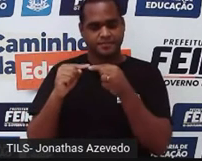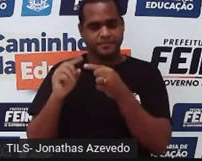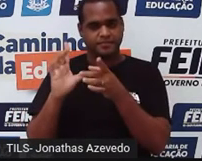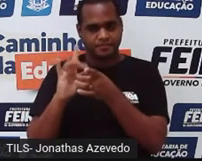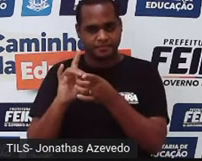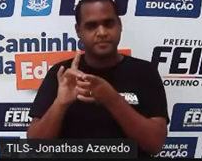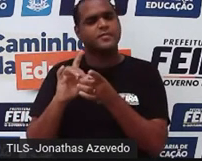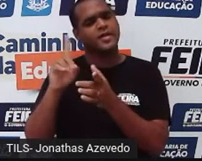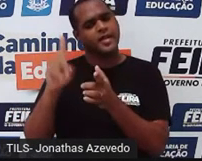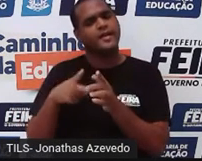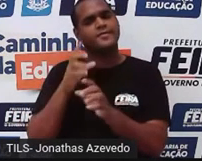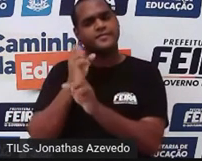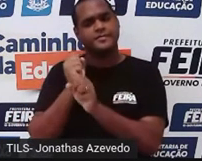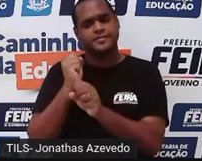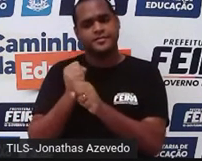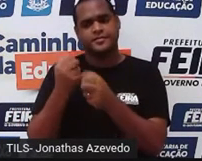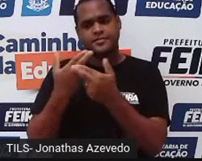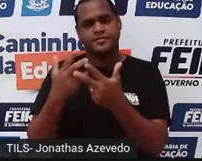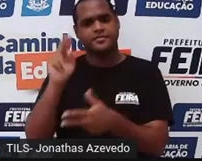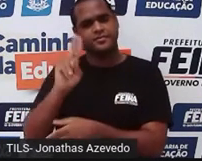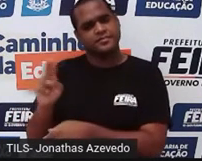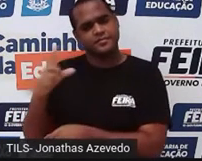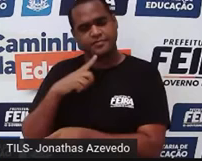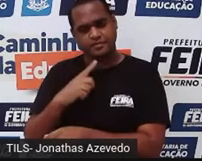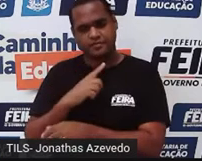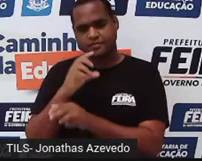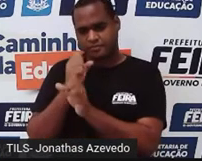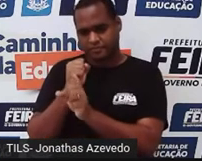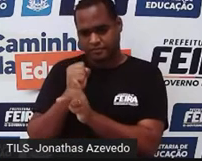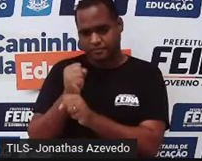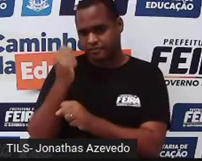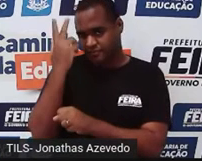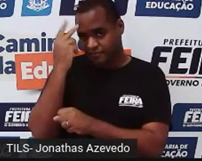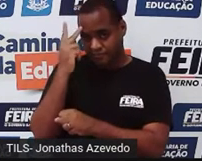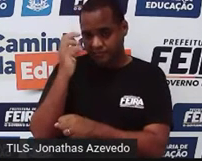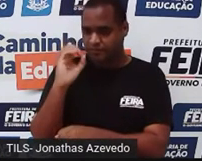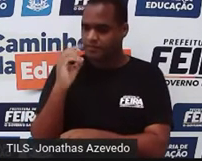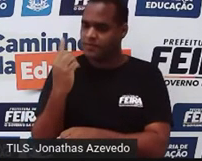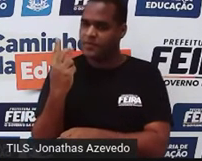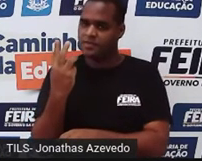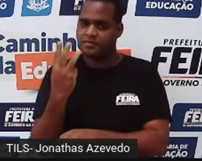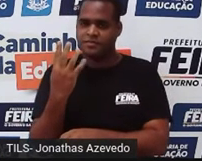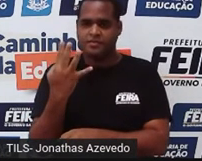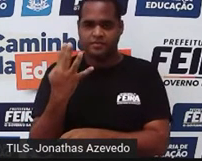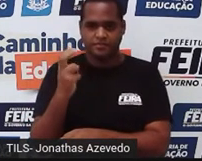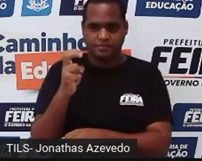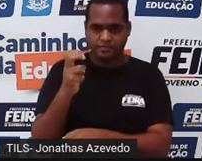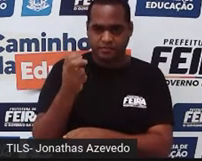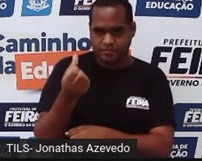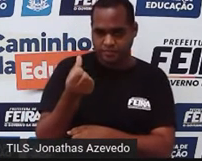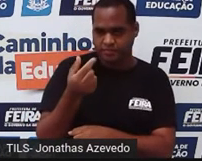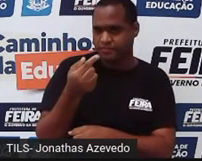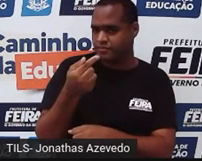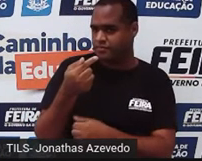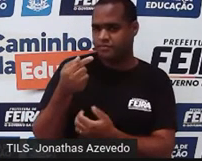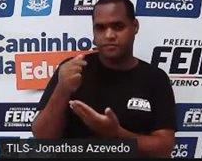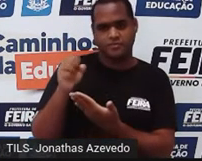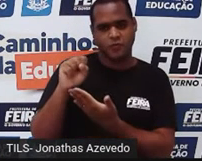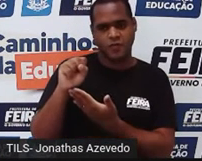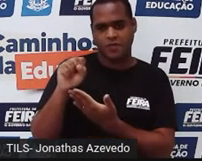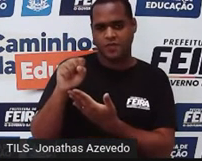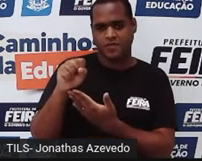Falou em contagem, está usando o número natural. Zero, um, dois, três, quatro, cinco, seis,